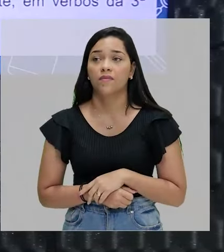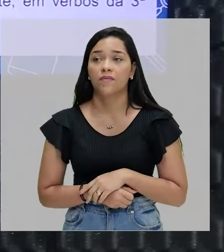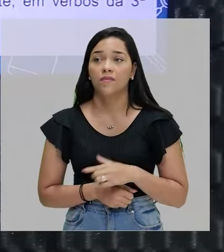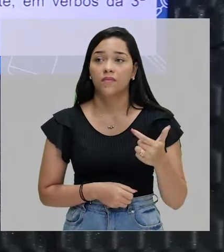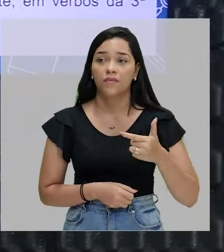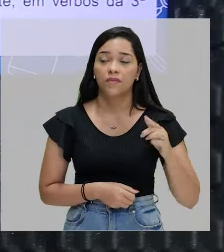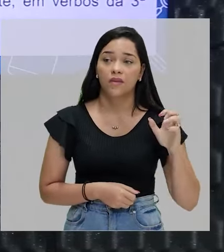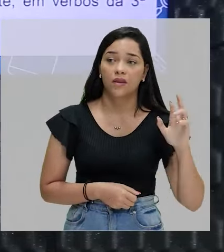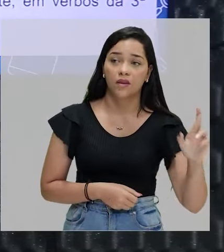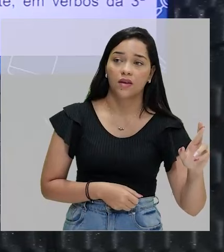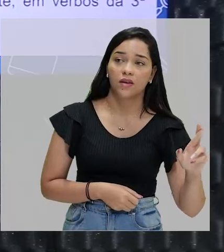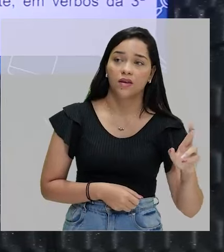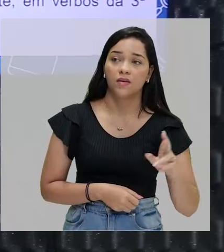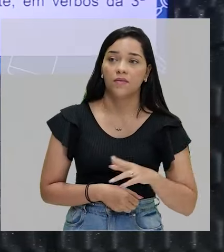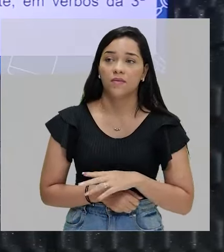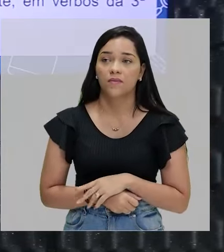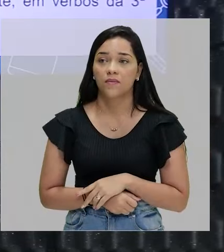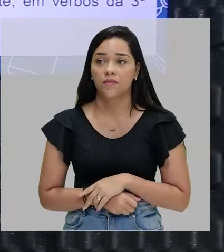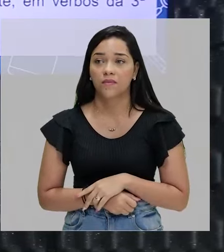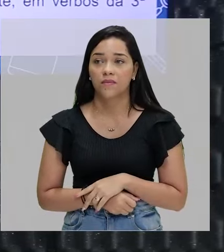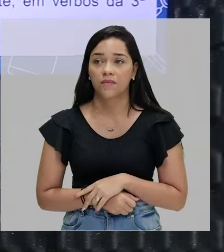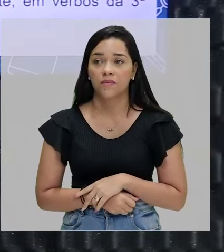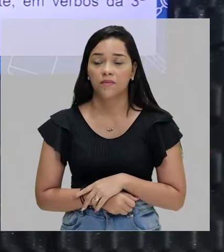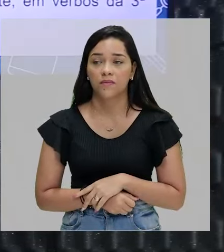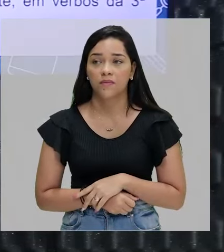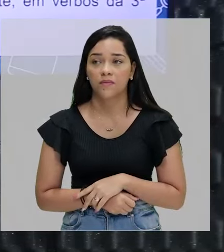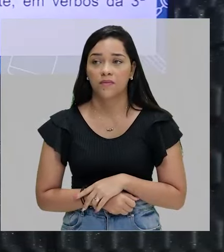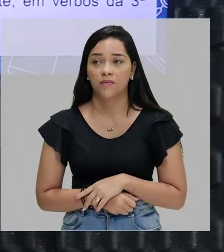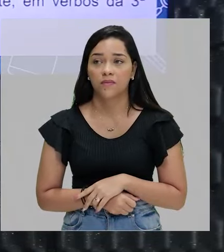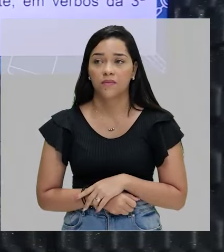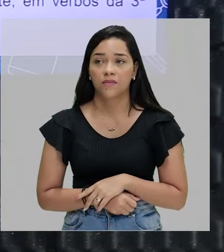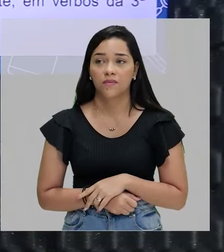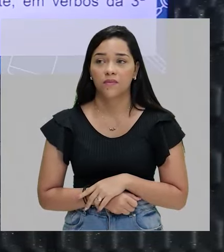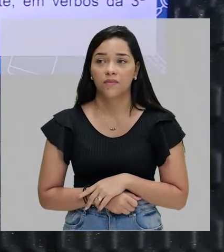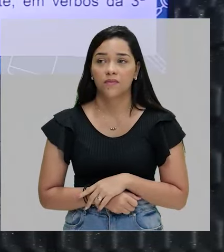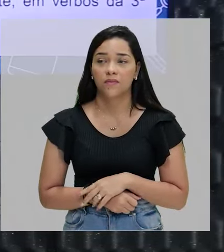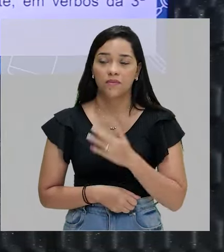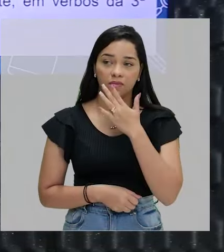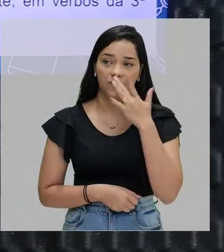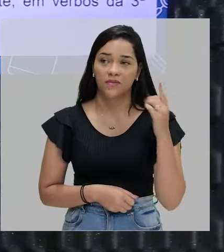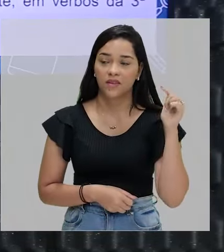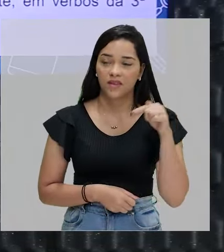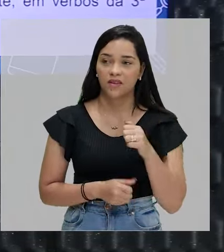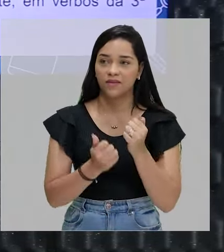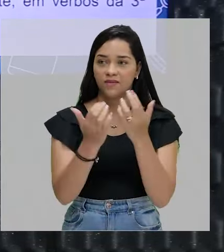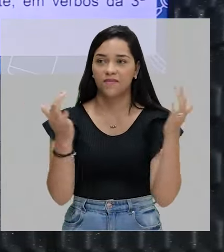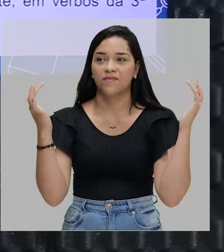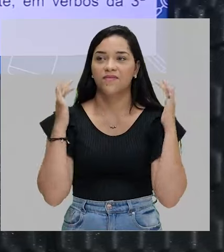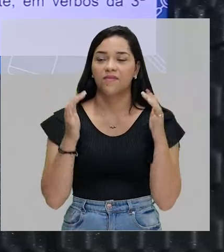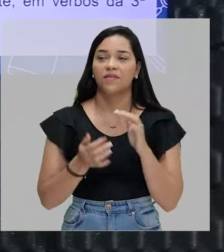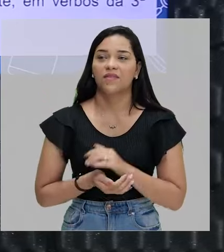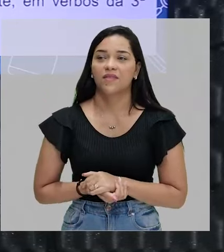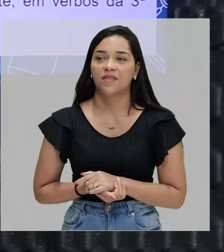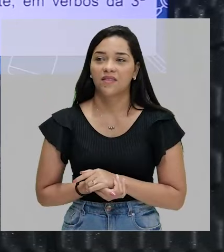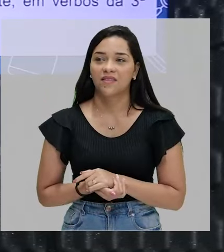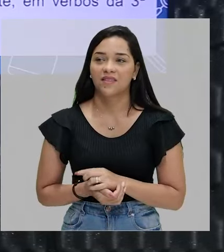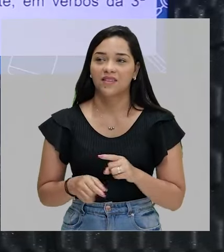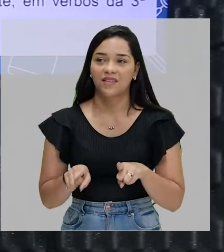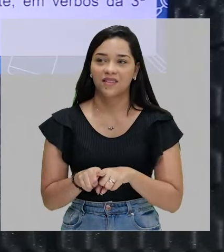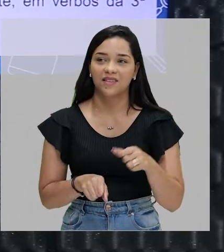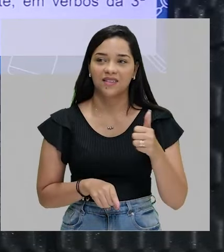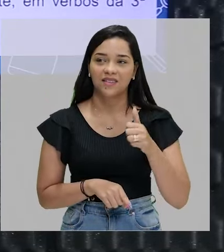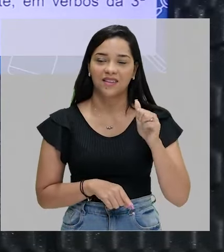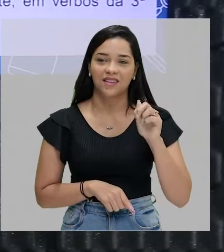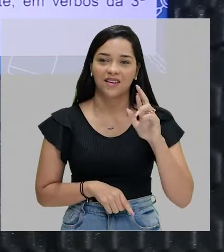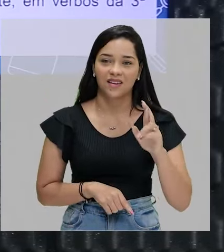conjugação, er, já estou embalando tudo, Marcos Domingues me deixou nervosa, porque ele chegando com esse cheiro dele todinho aqui, exalou tudo. Primeira conjugação,